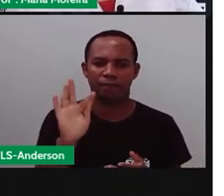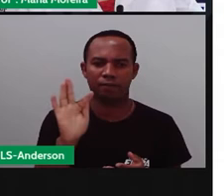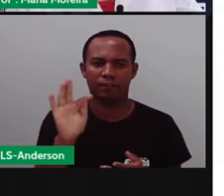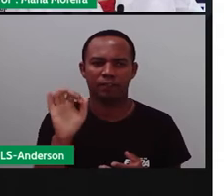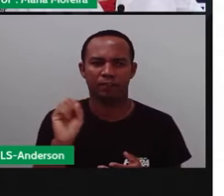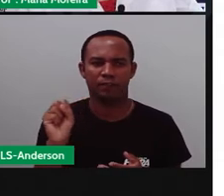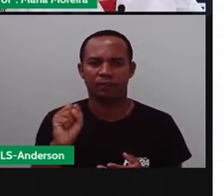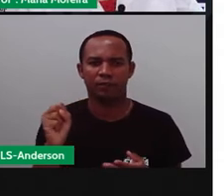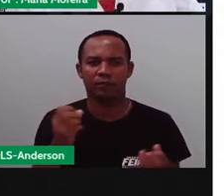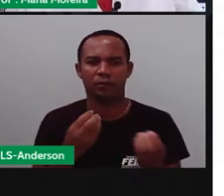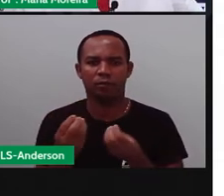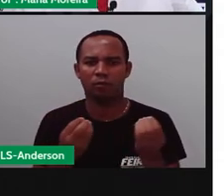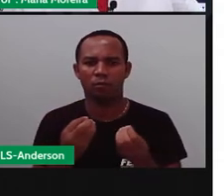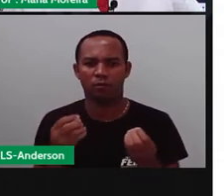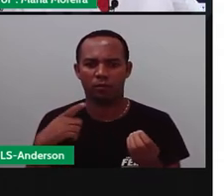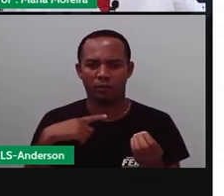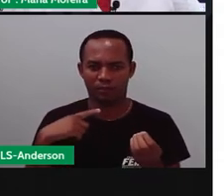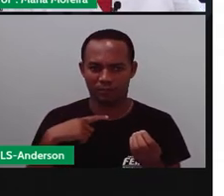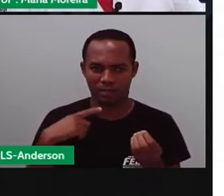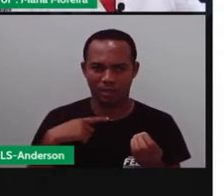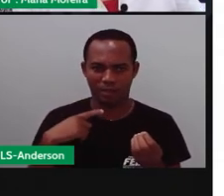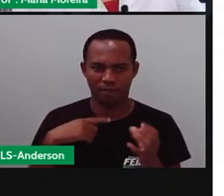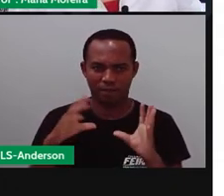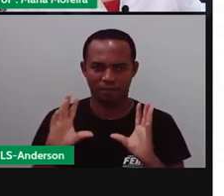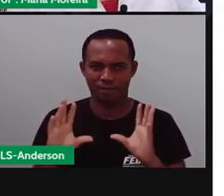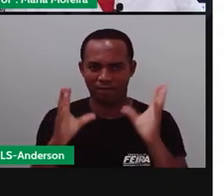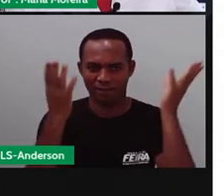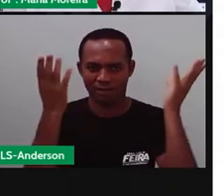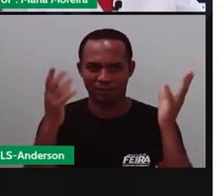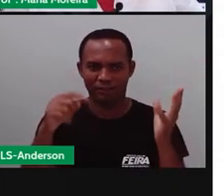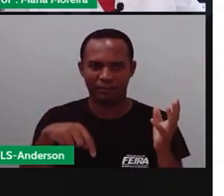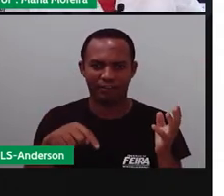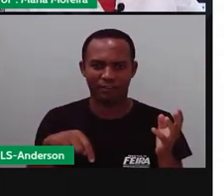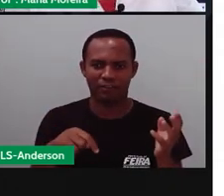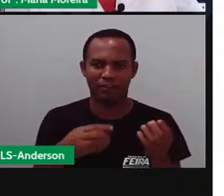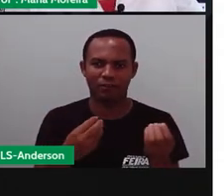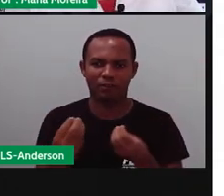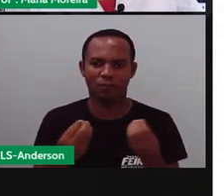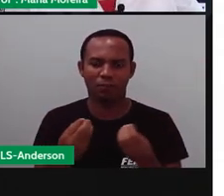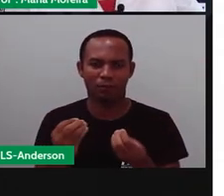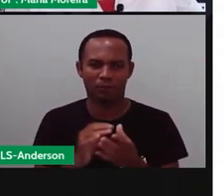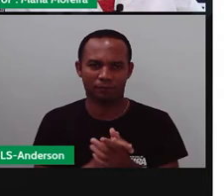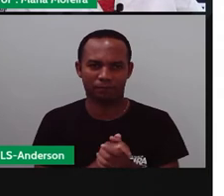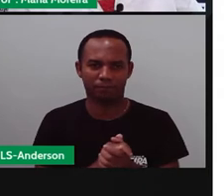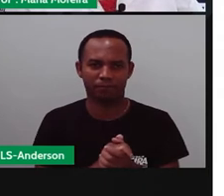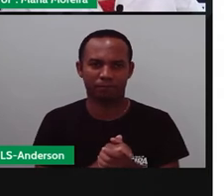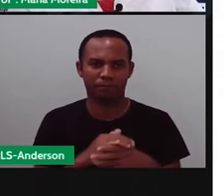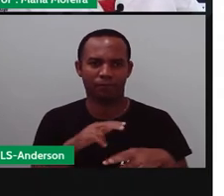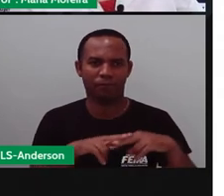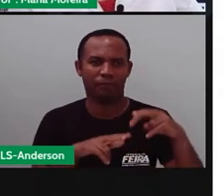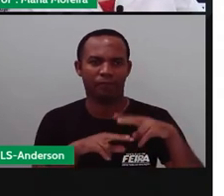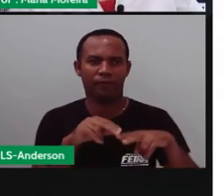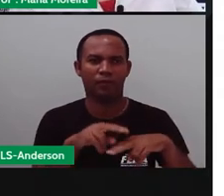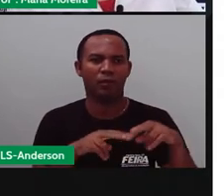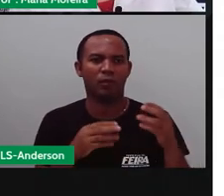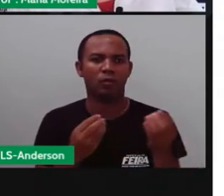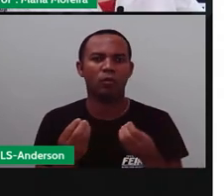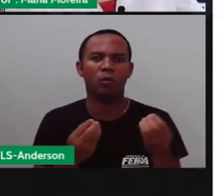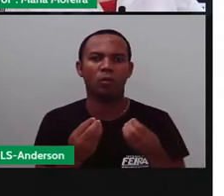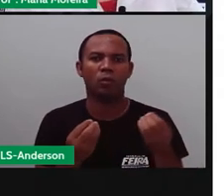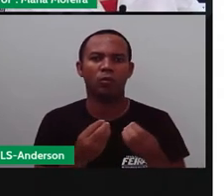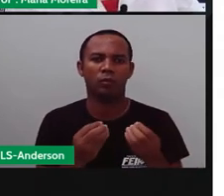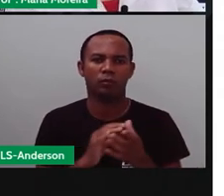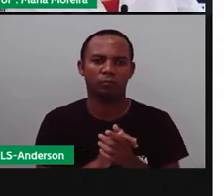tradição? E aí? Como será que é montado aí essa festa de São João, essas festas juninas,